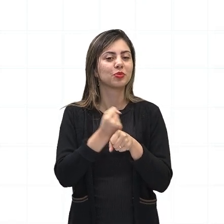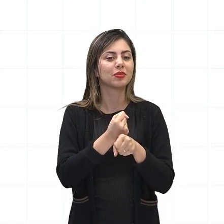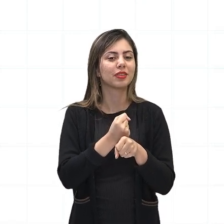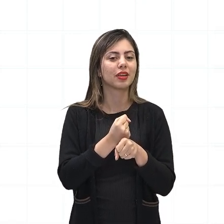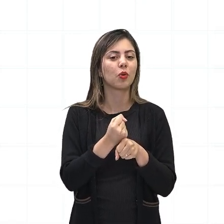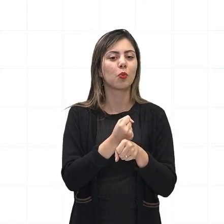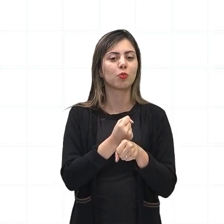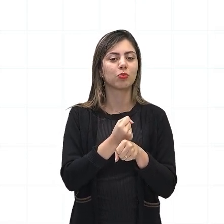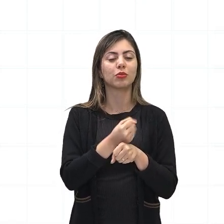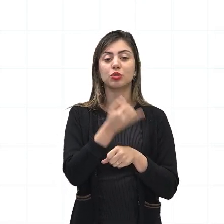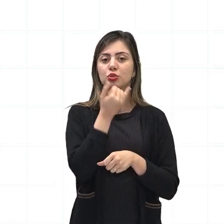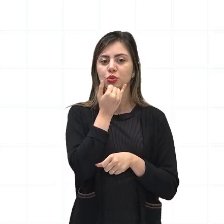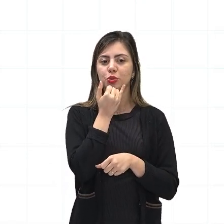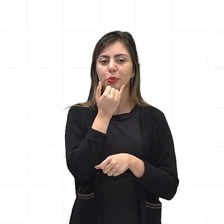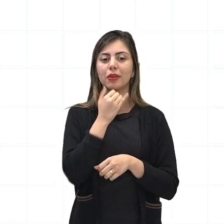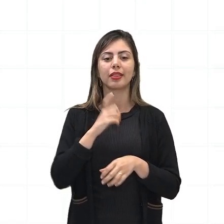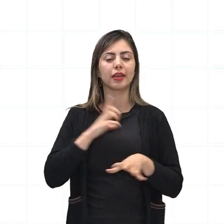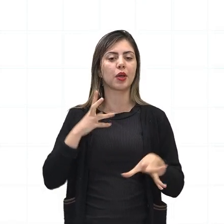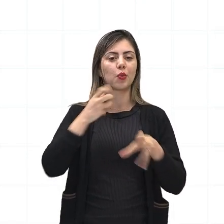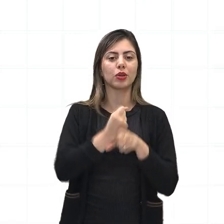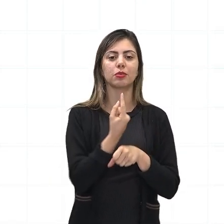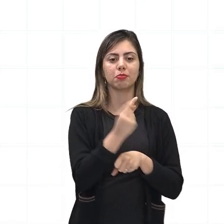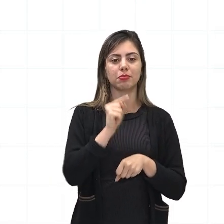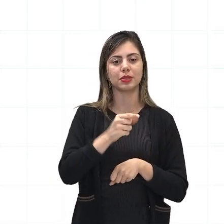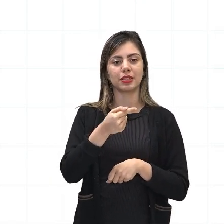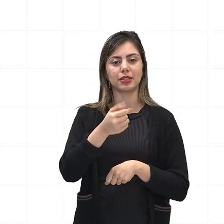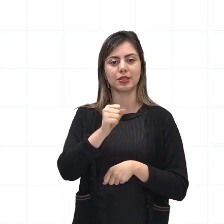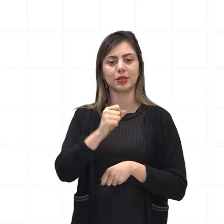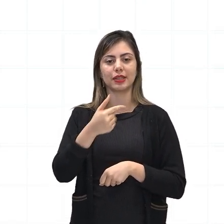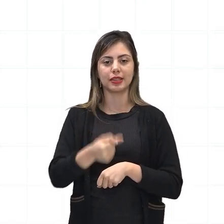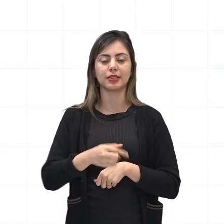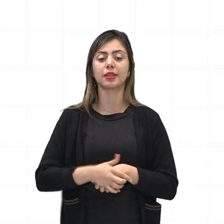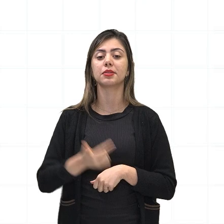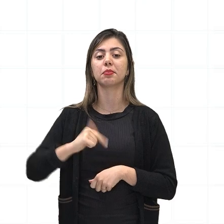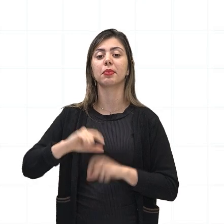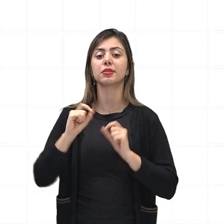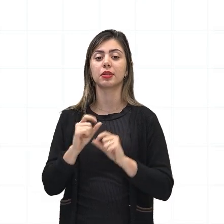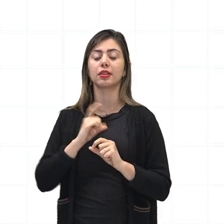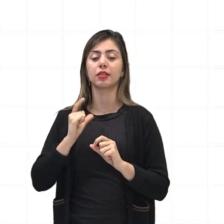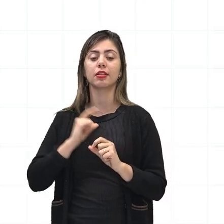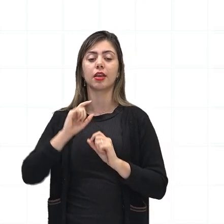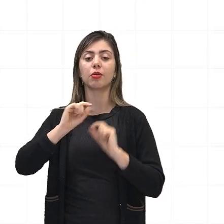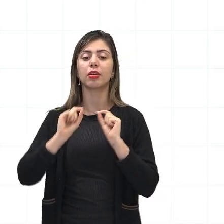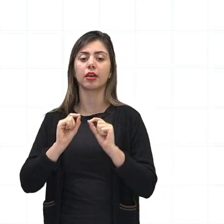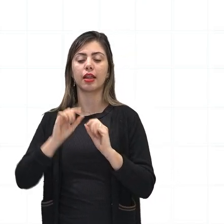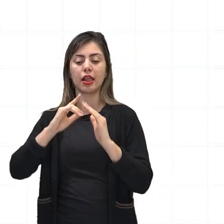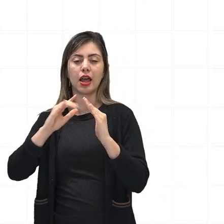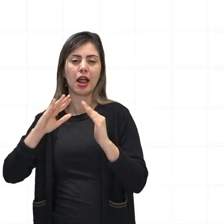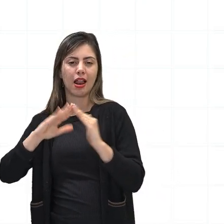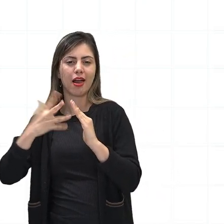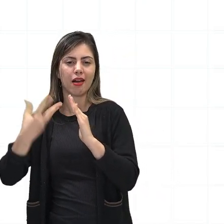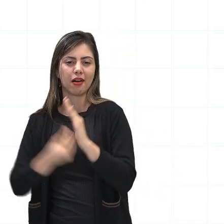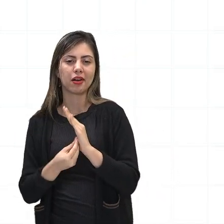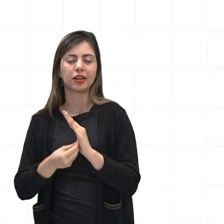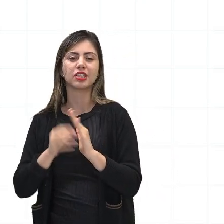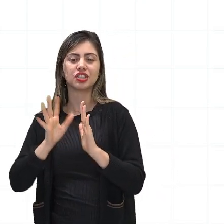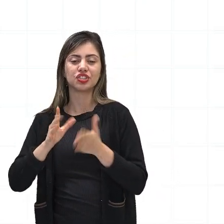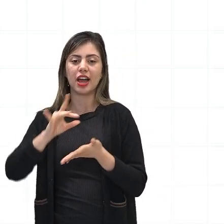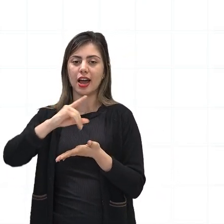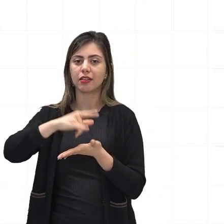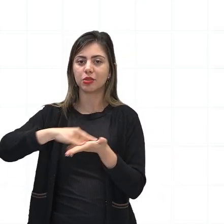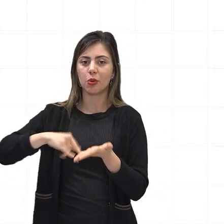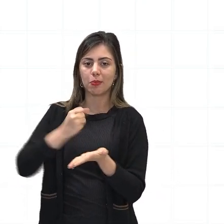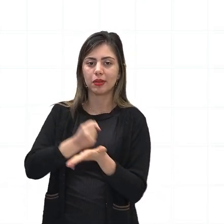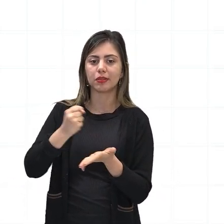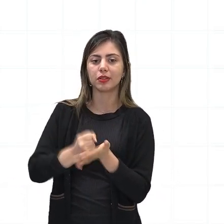Localidades que estão nesse processo. E temos terras quilombolas já tituladas apenas 211, ou seja, uma